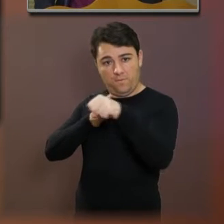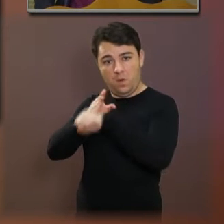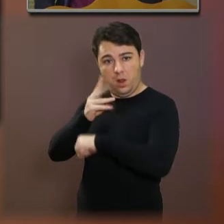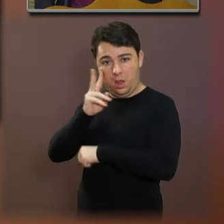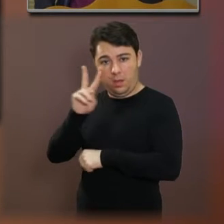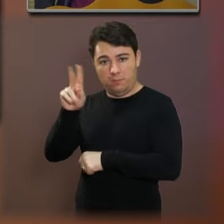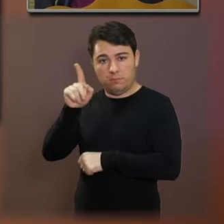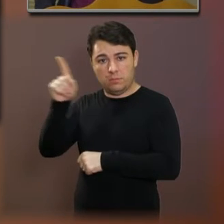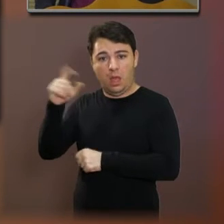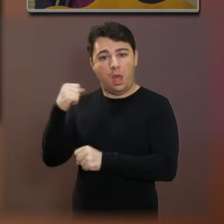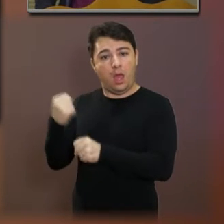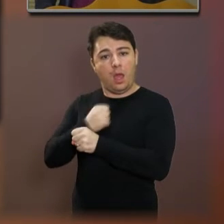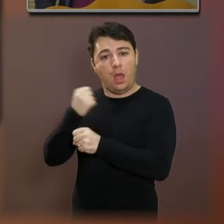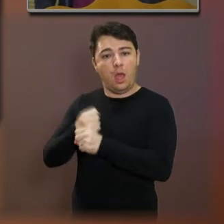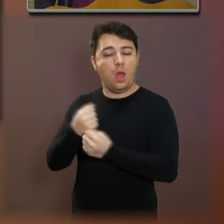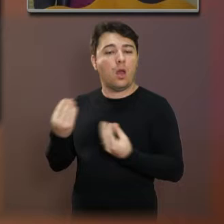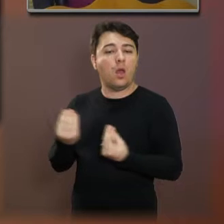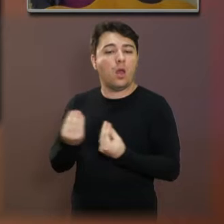obras.